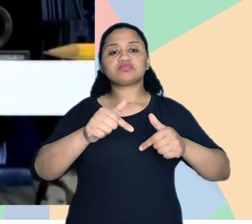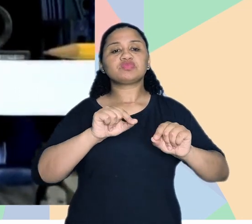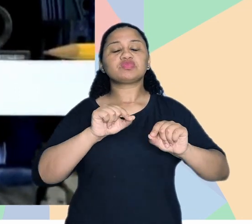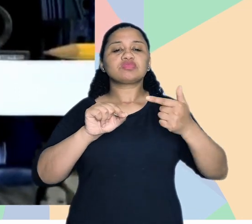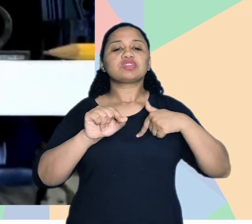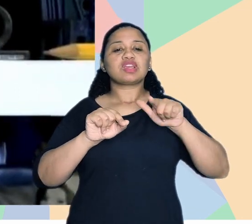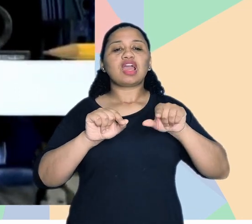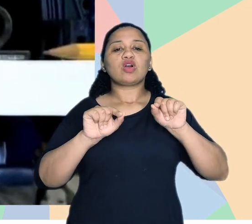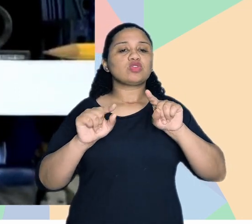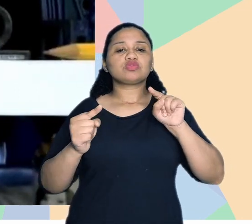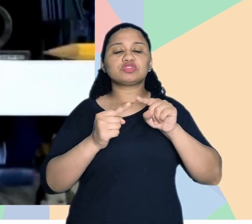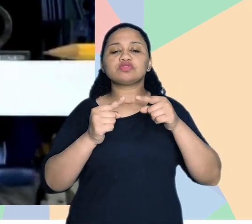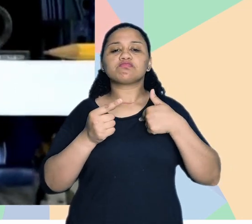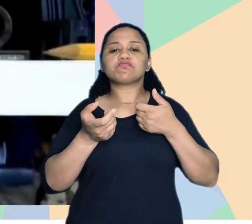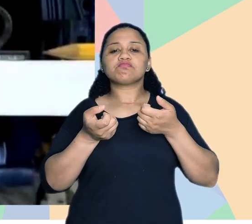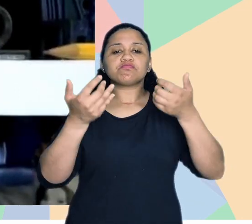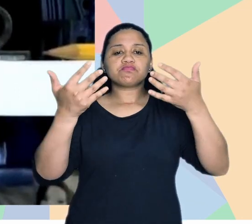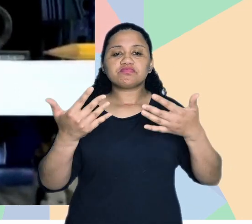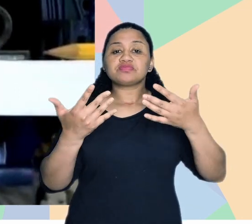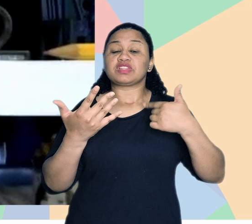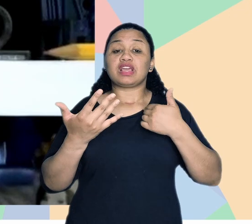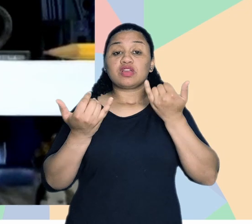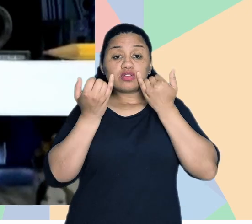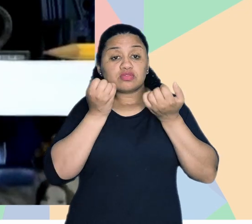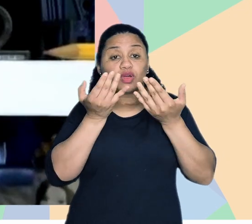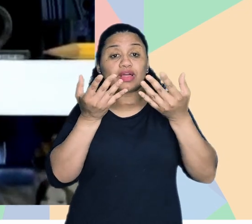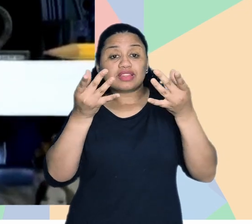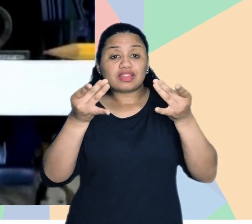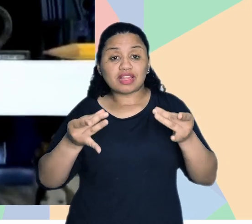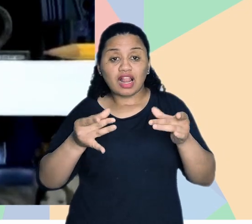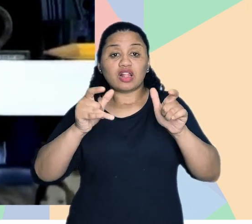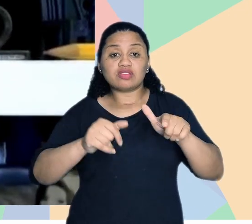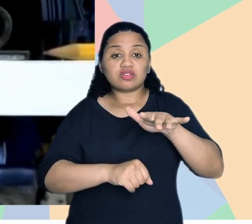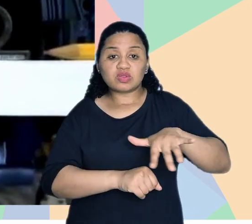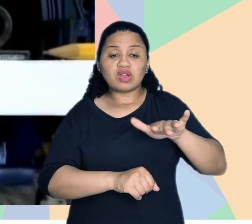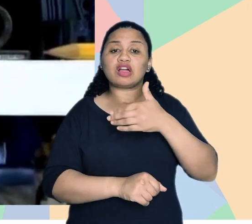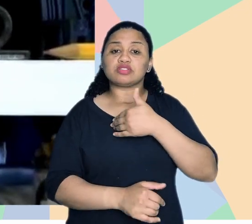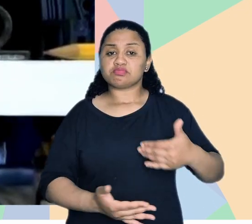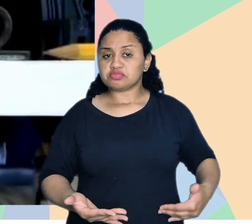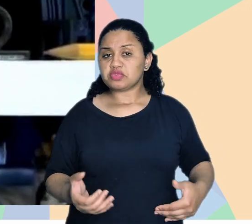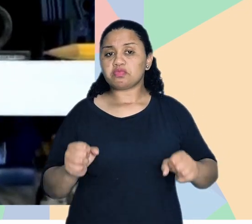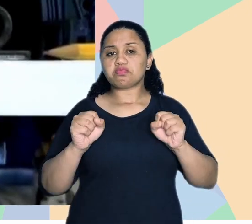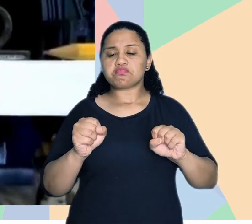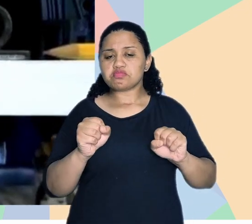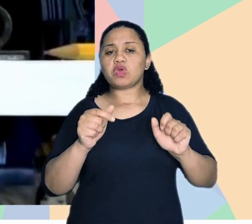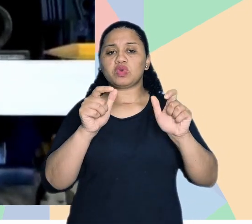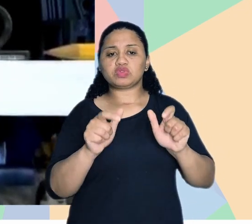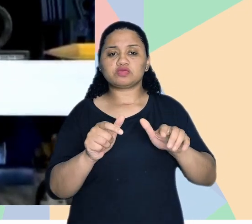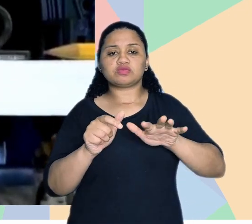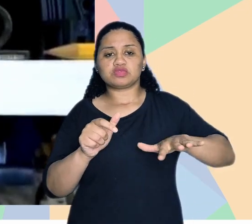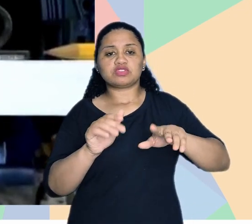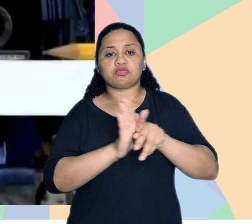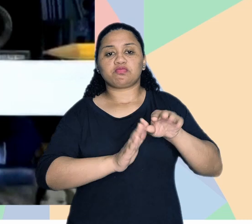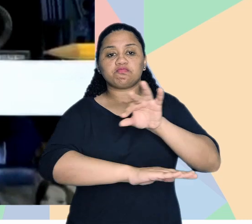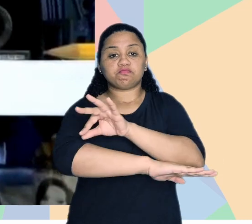faz esse trabalho que visa descrever e oferecer informações detalhadas acerca dos espaços públicos, e aí